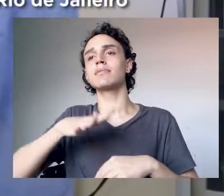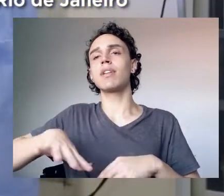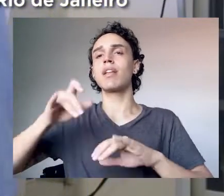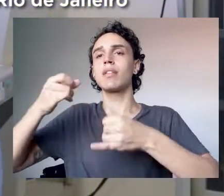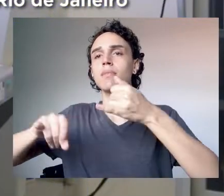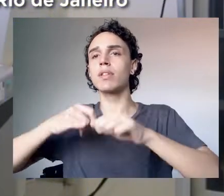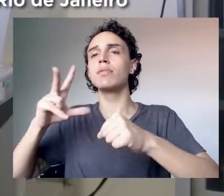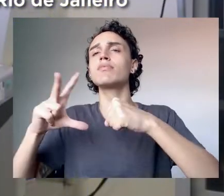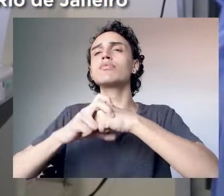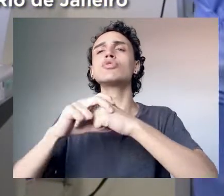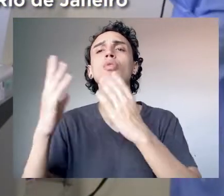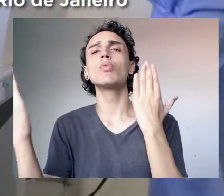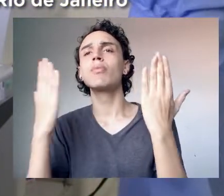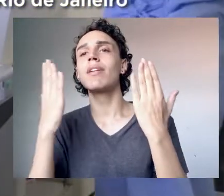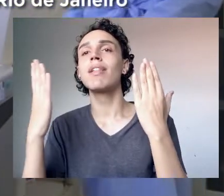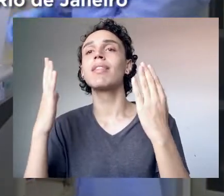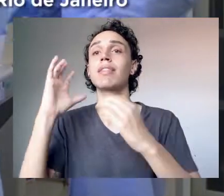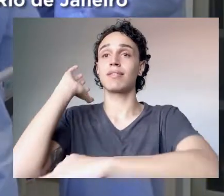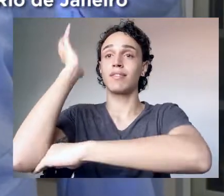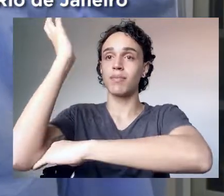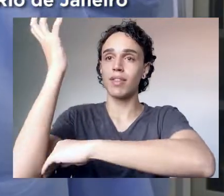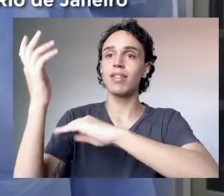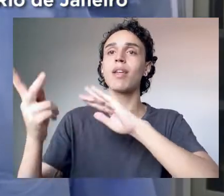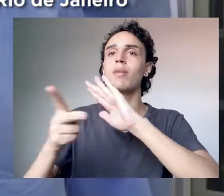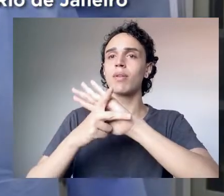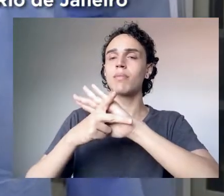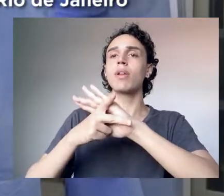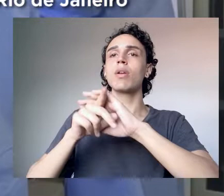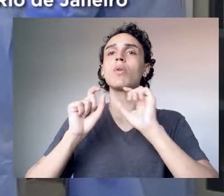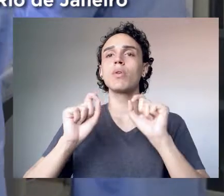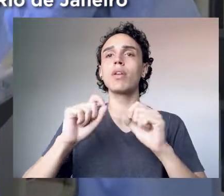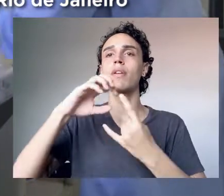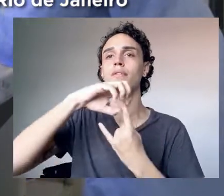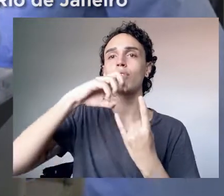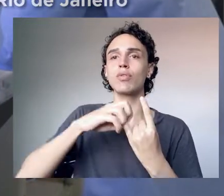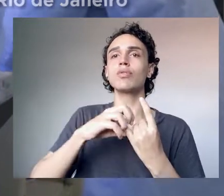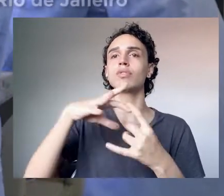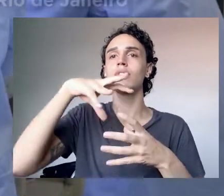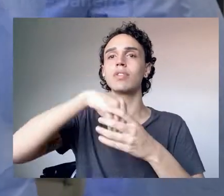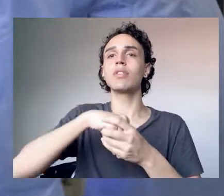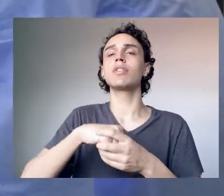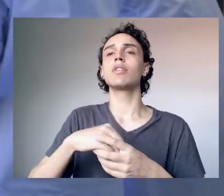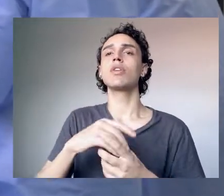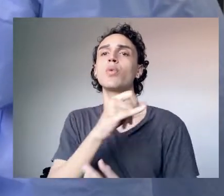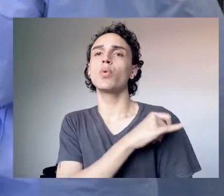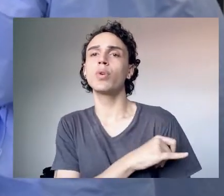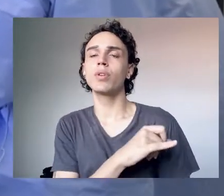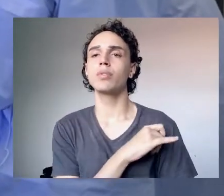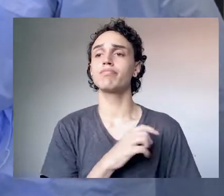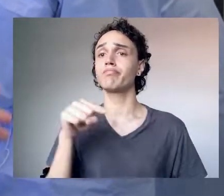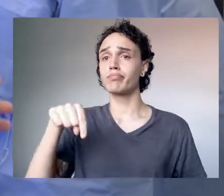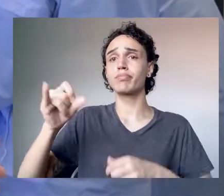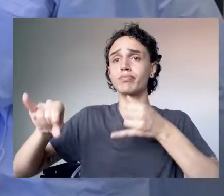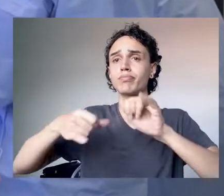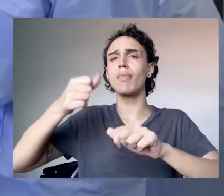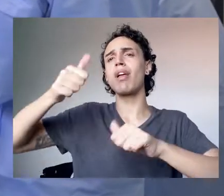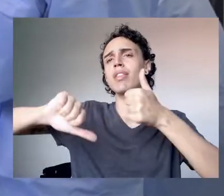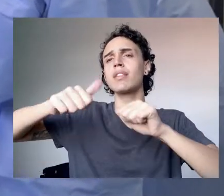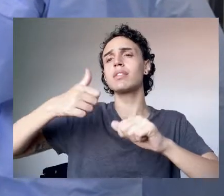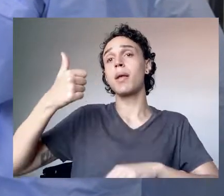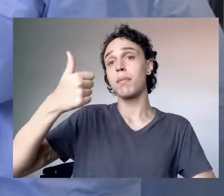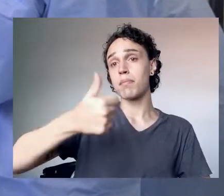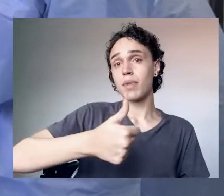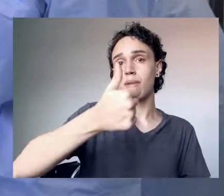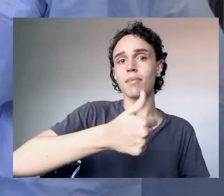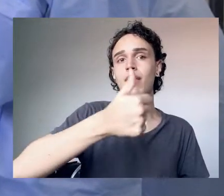o Laboratório de Virologia Comparada e Ambiental do Instituto Oswaldo Cruz, no campus da Fiocruz, no Rio de Janeiro. Aqui são